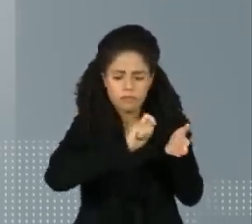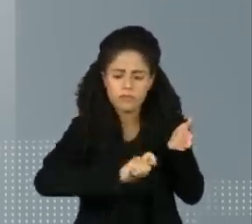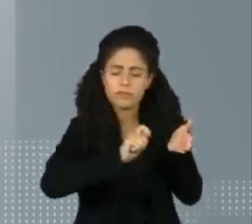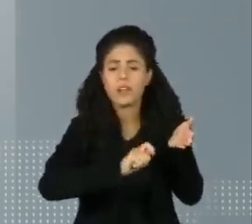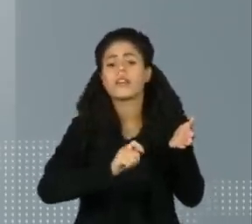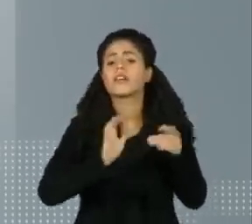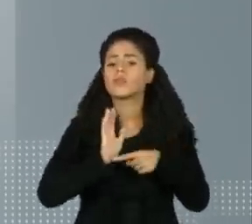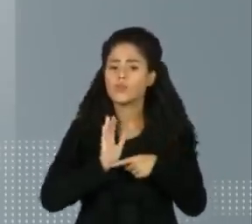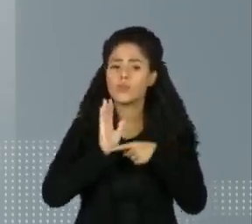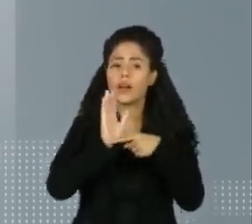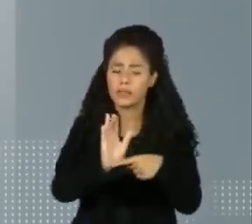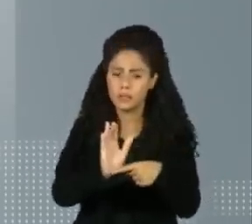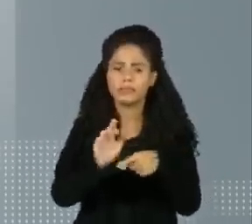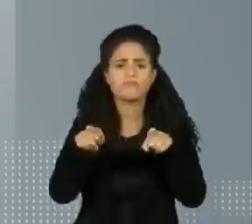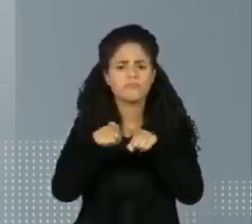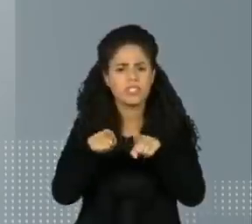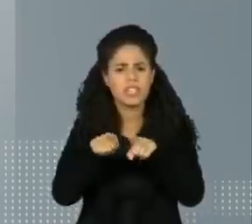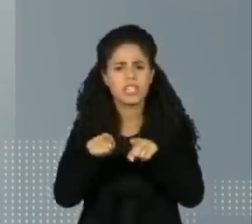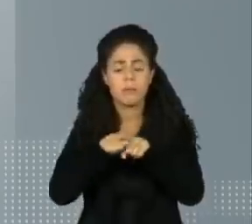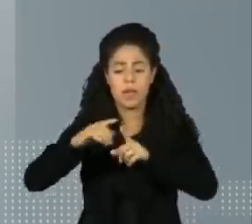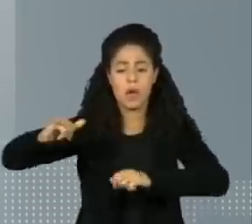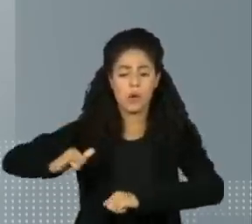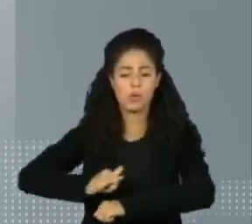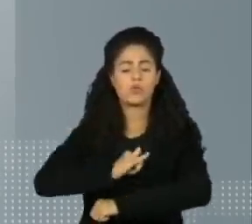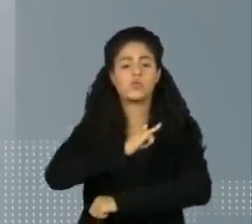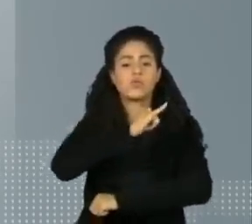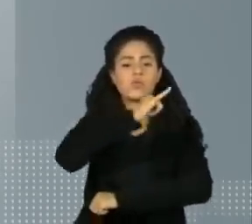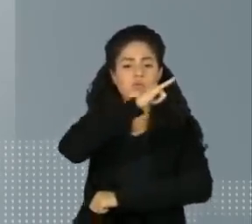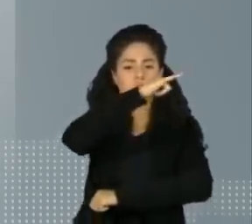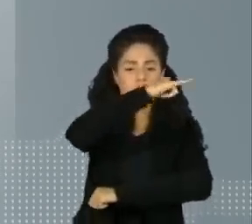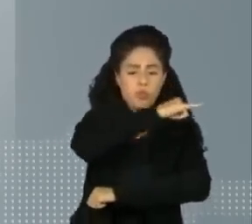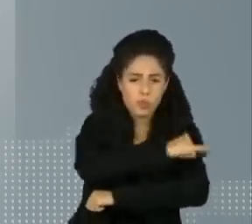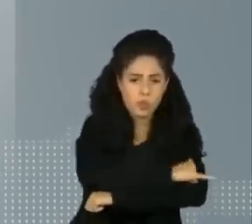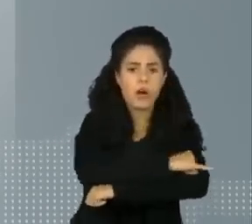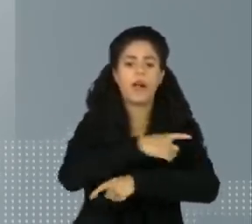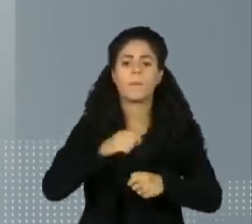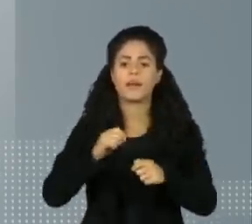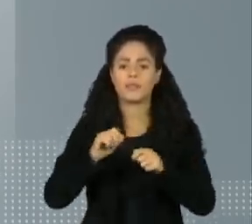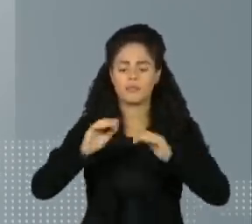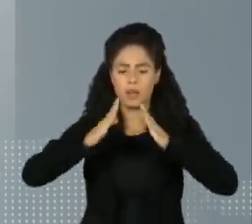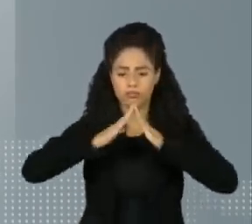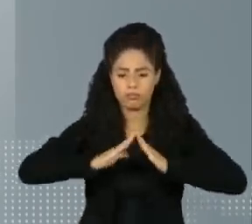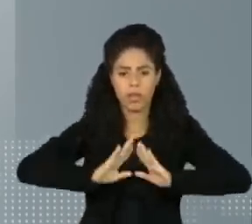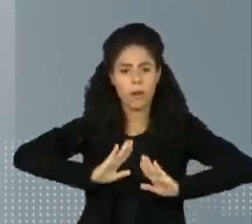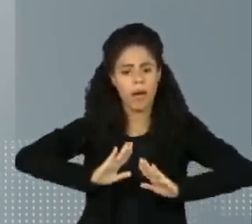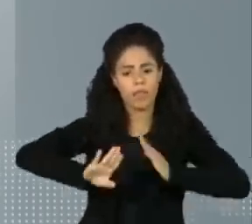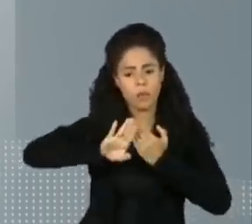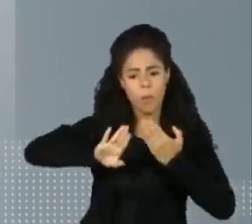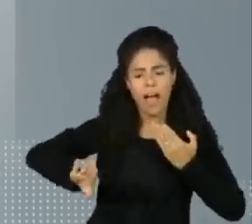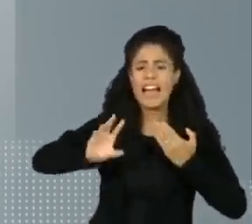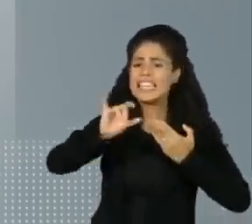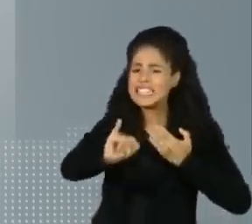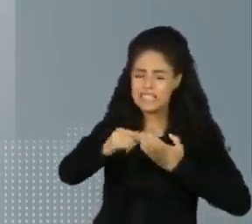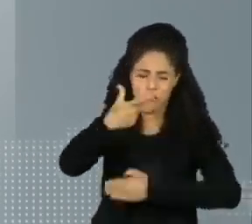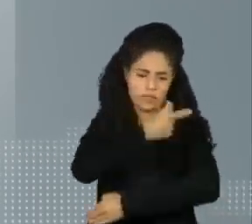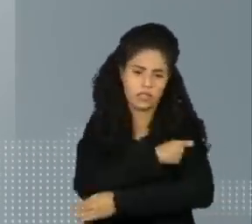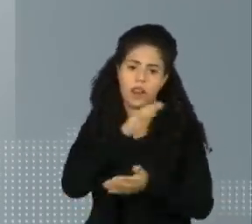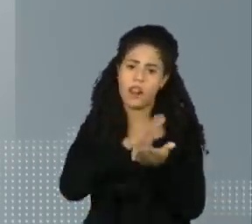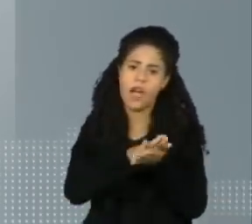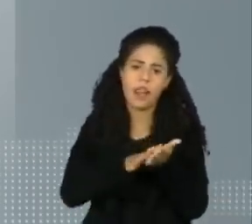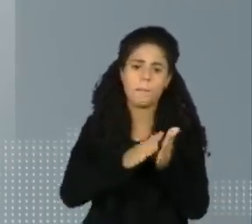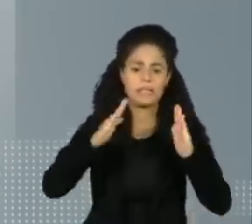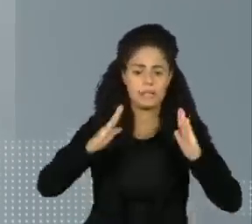dispensados. Nos voos comerciais, a agência recomenda a quarentena para não vacinados e o preenchimento da